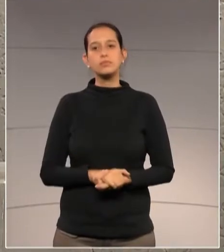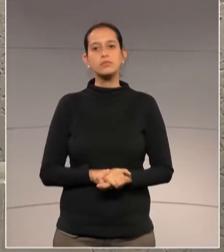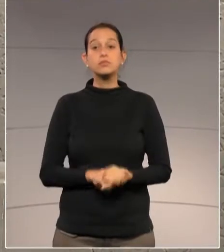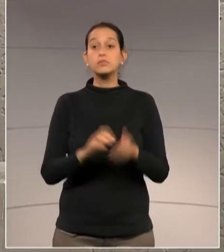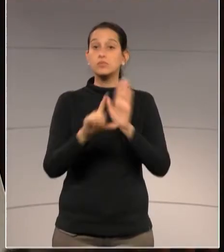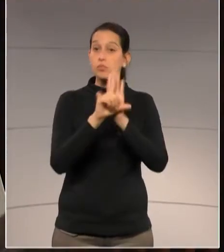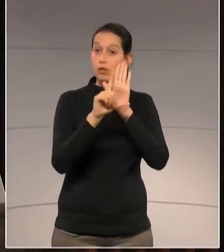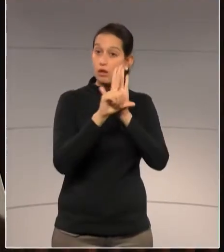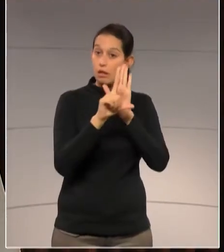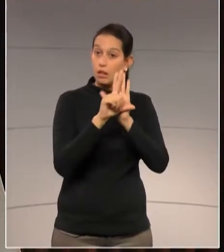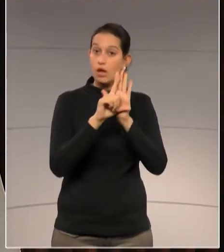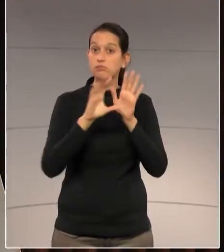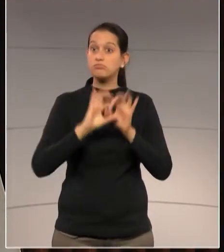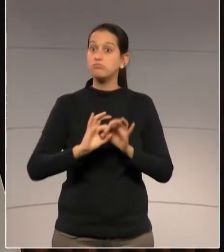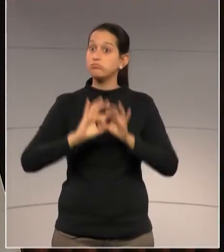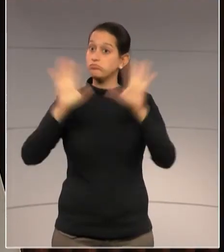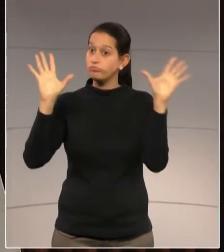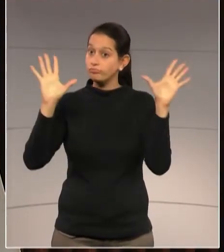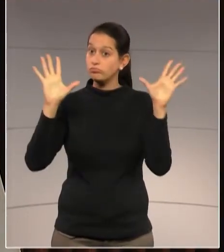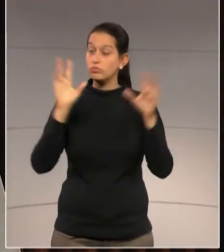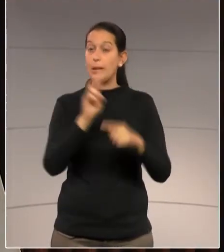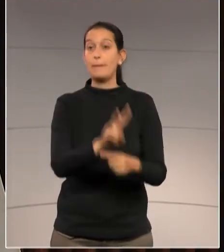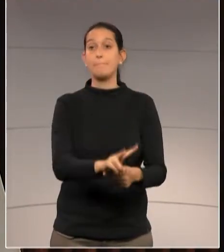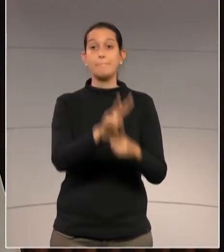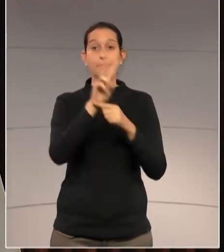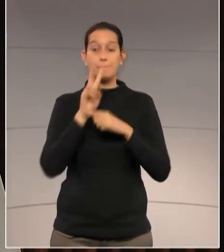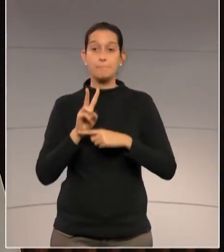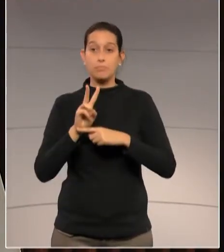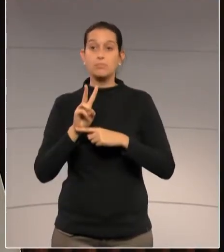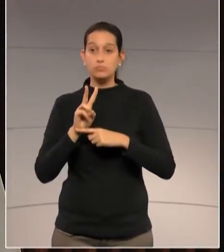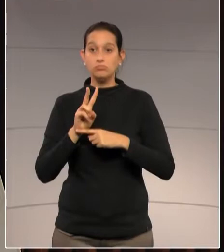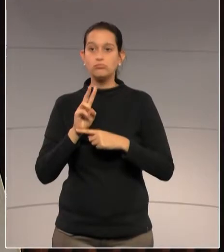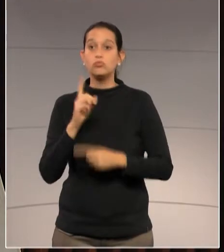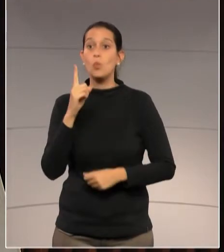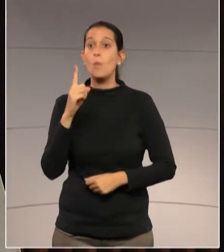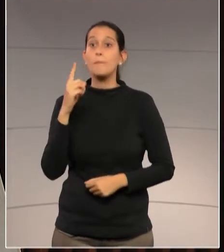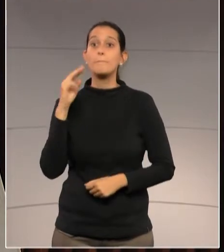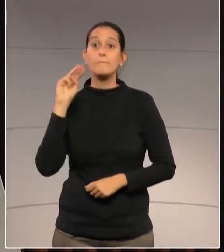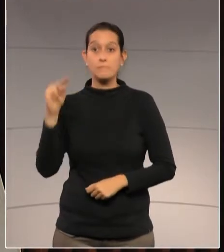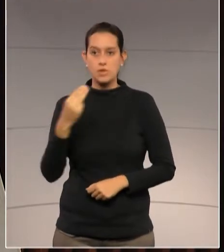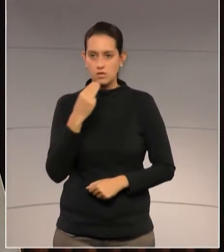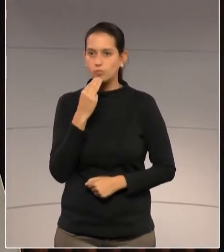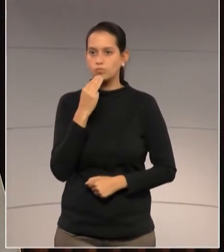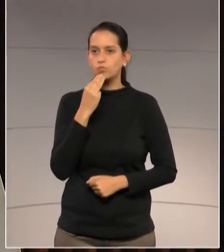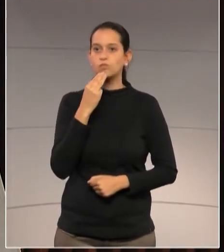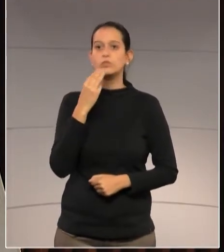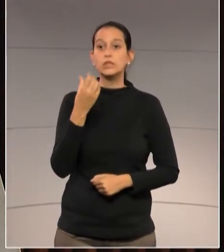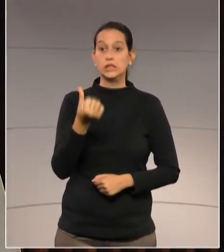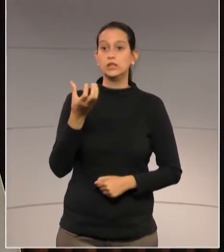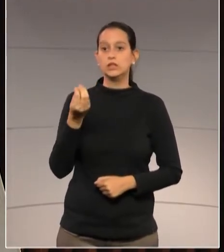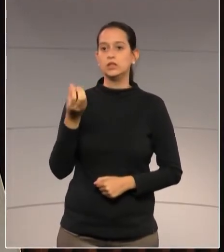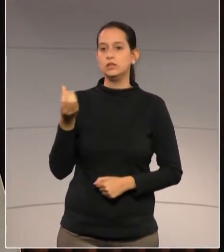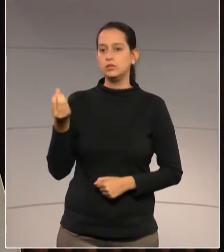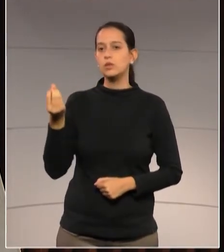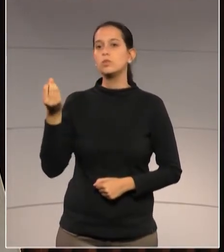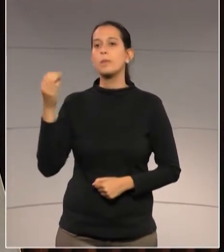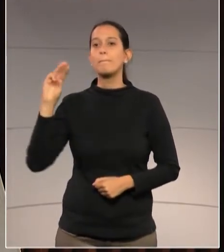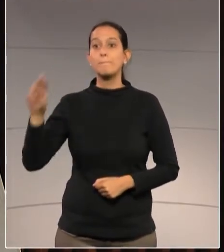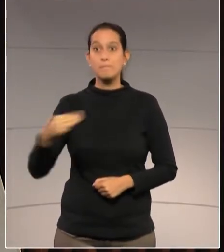empréstimo no valor de 1 bilhão e 600 milhões de reais de um plano de investimentos